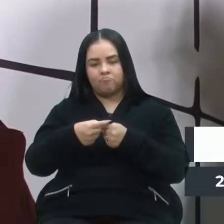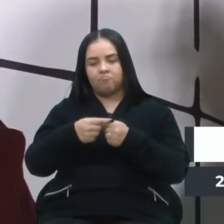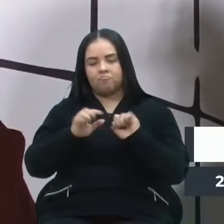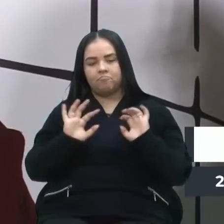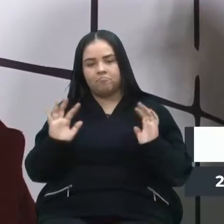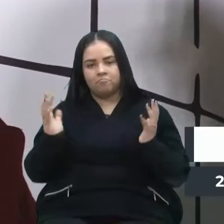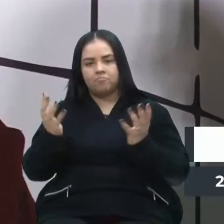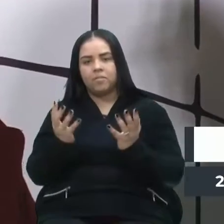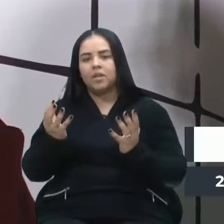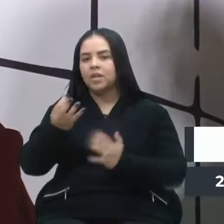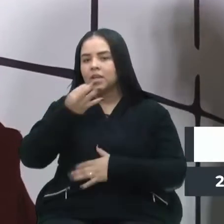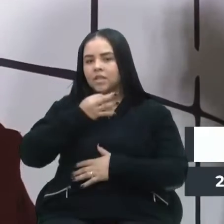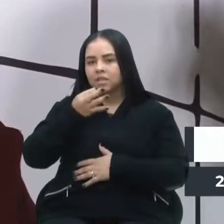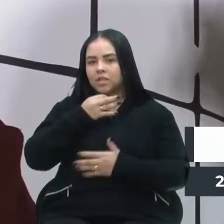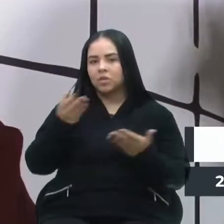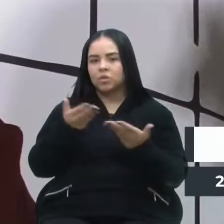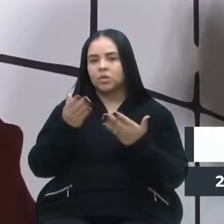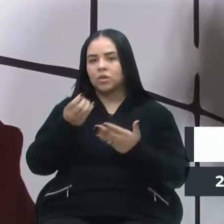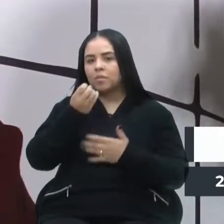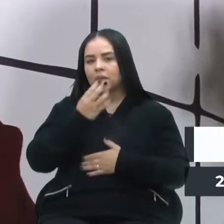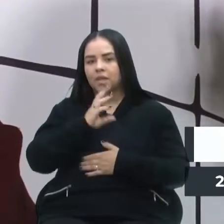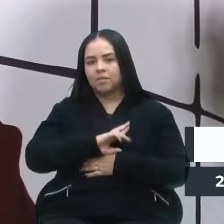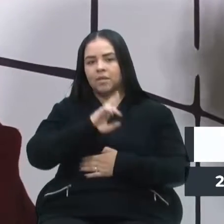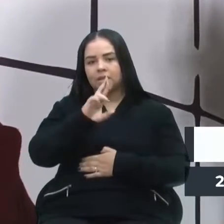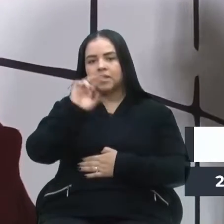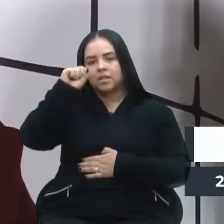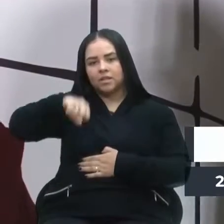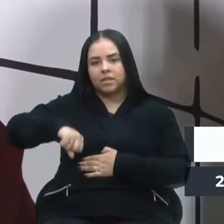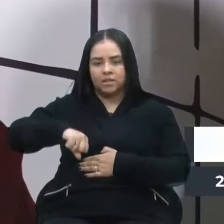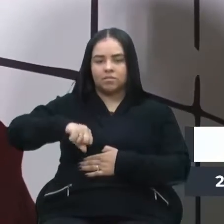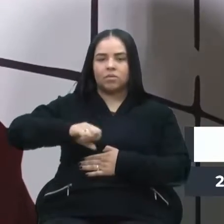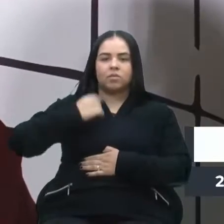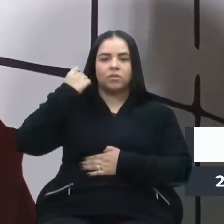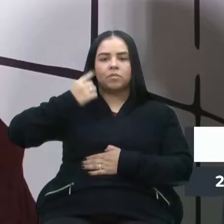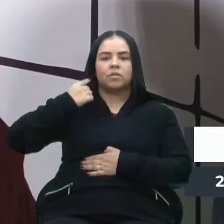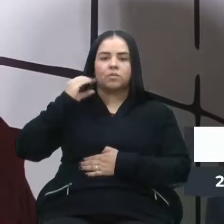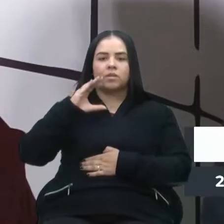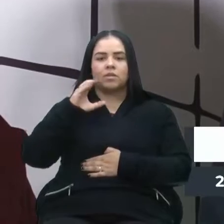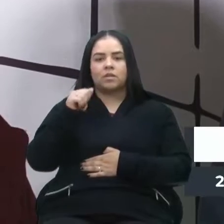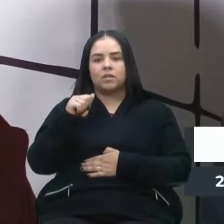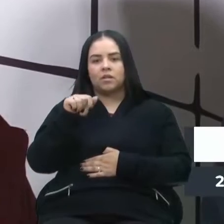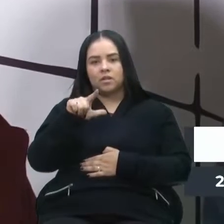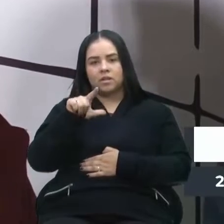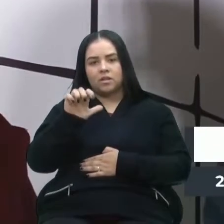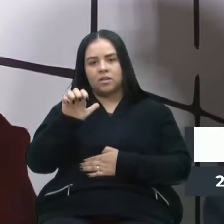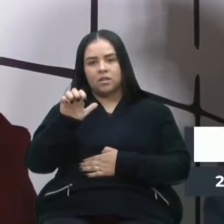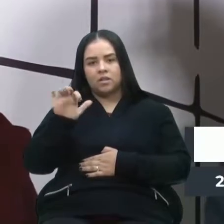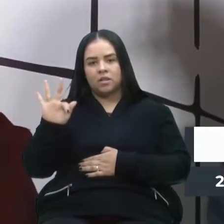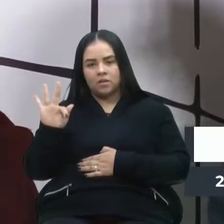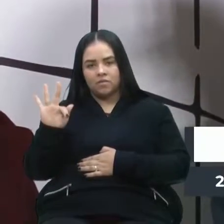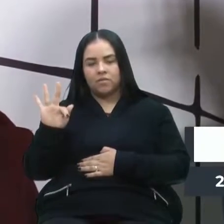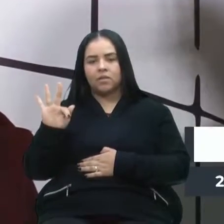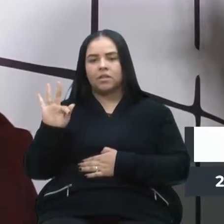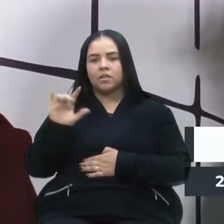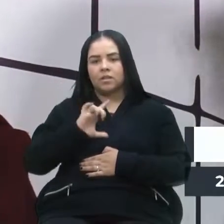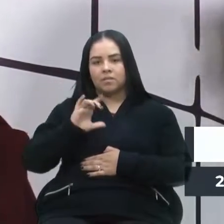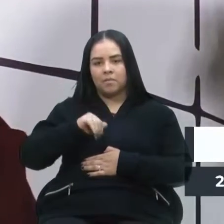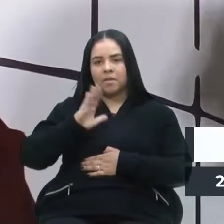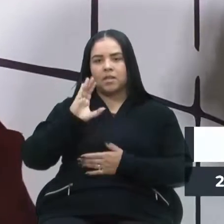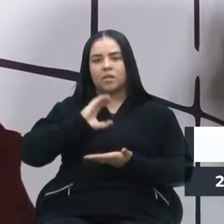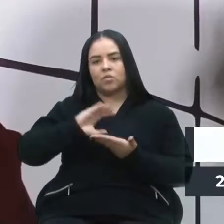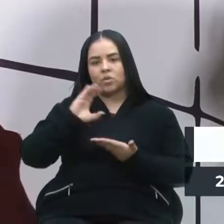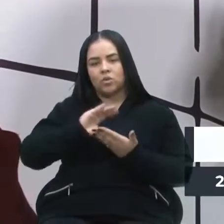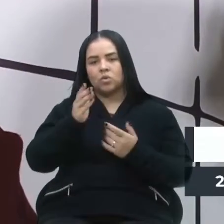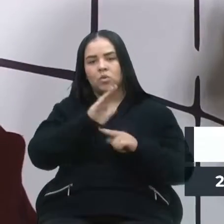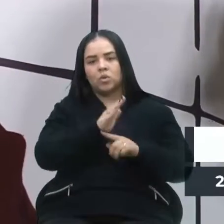E hoje Caxias do Sul está sendo bem representada, sim, pelo deputado Kalev, trazendo esses recursos e ajudando a